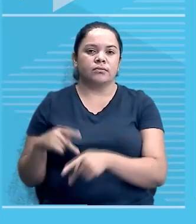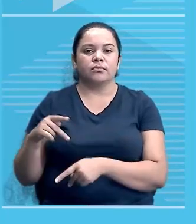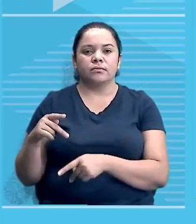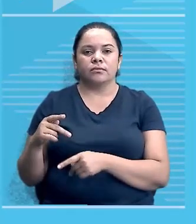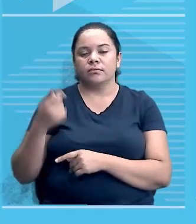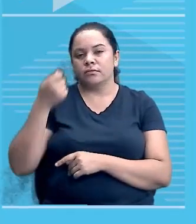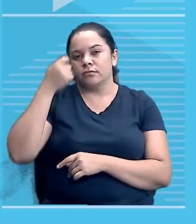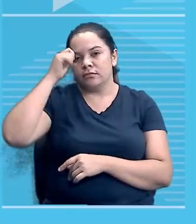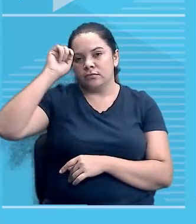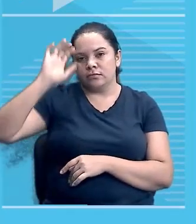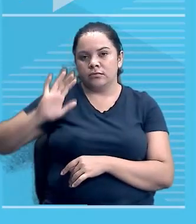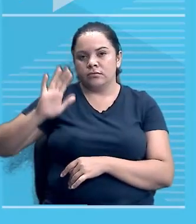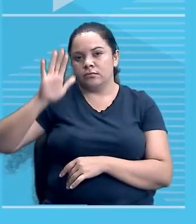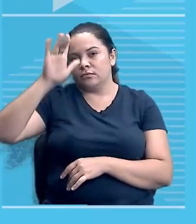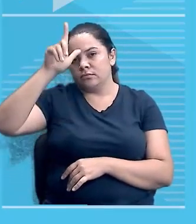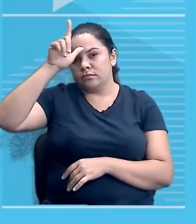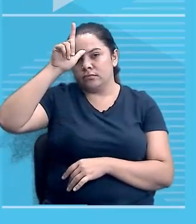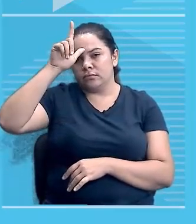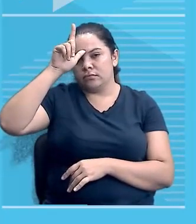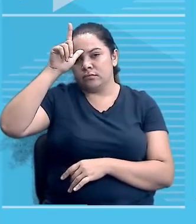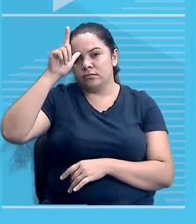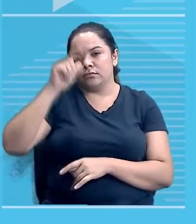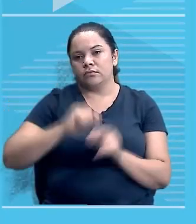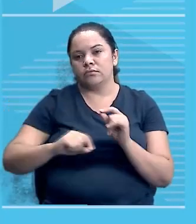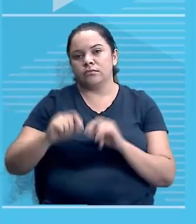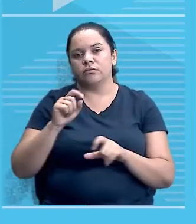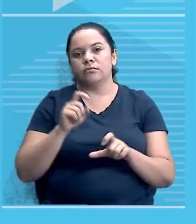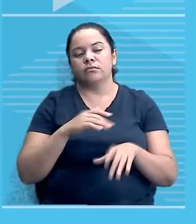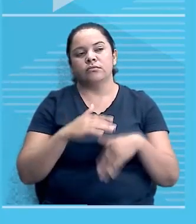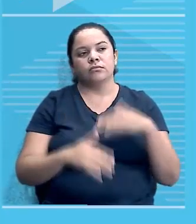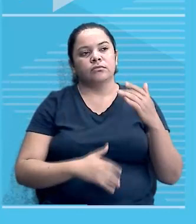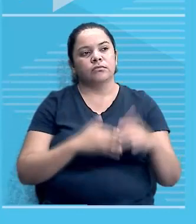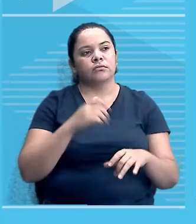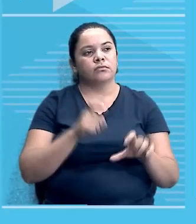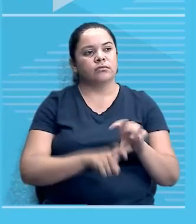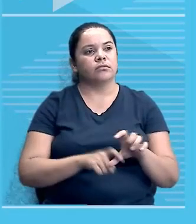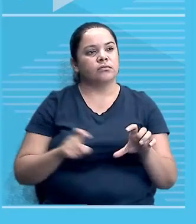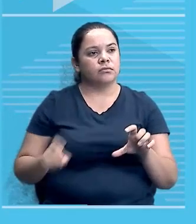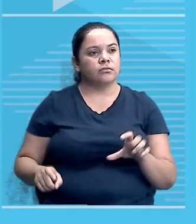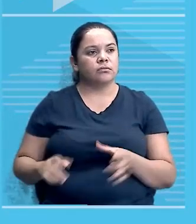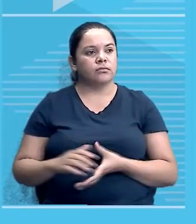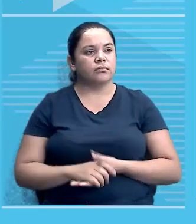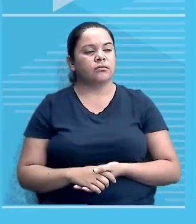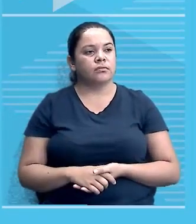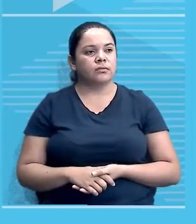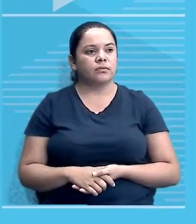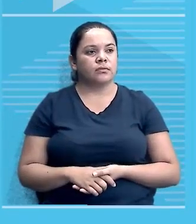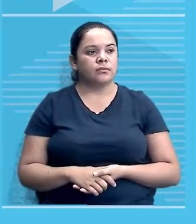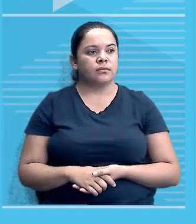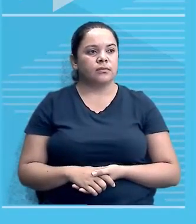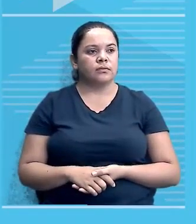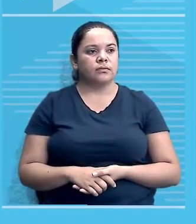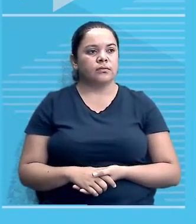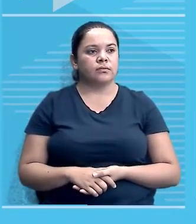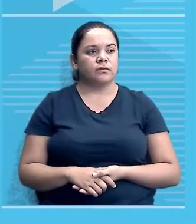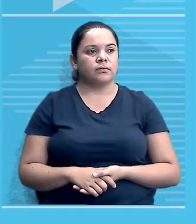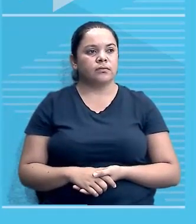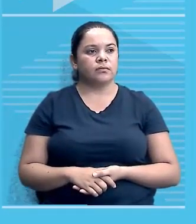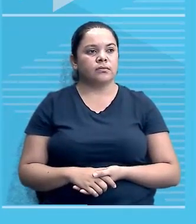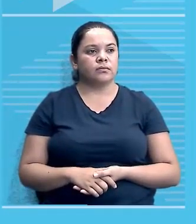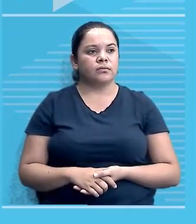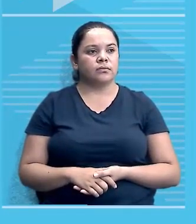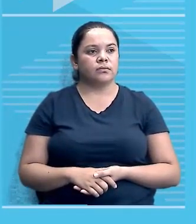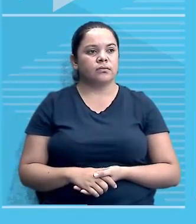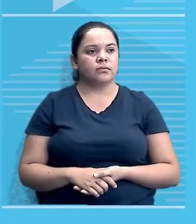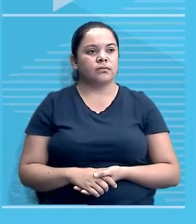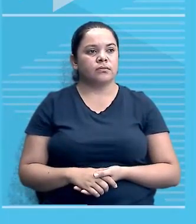processos de ruptura, de independência. Mas o que esse cara quer? Está aqui. O comando da questão. Os processos